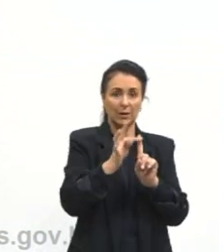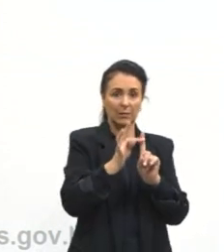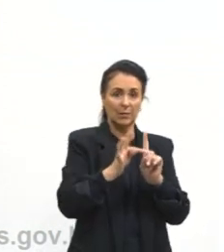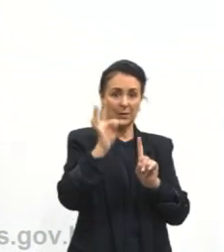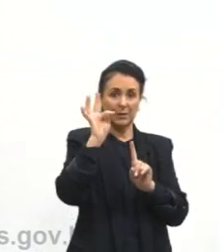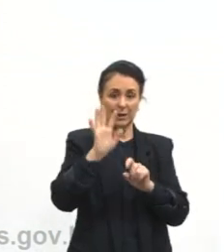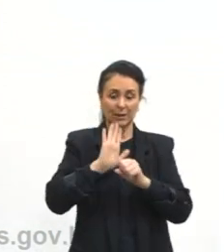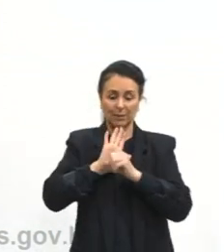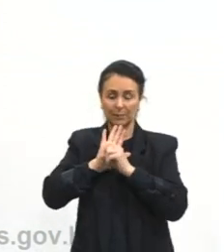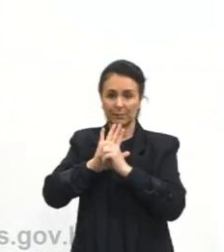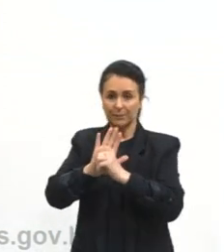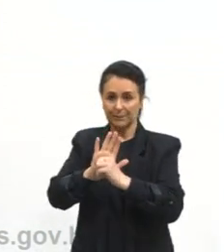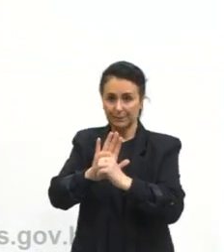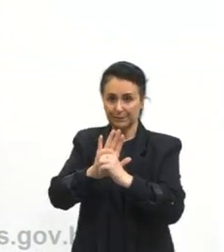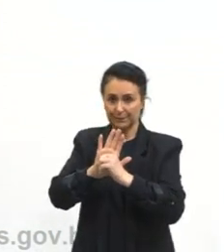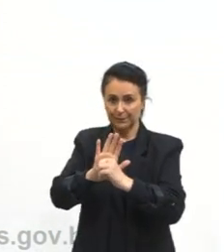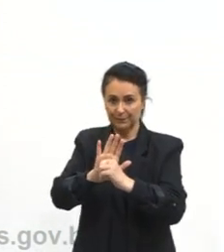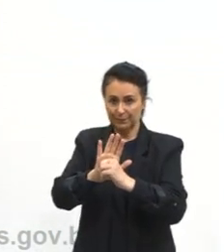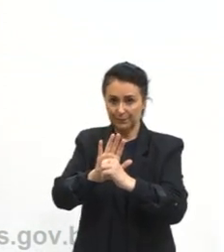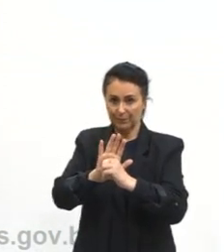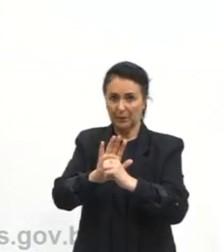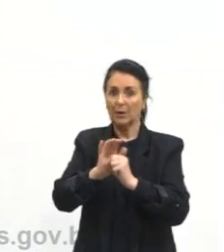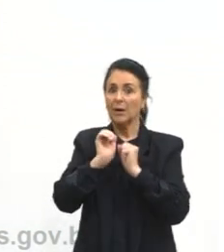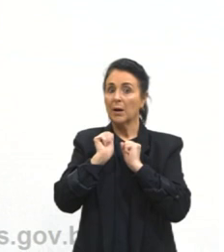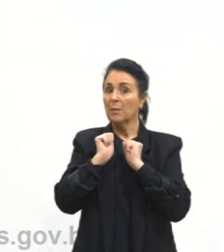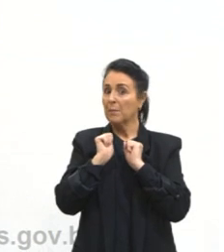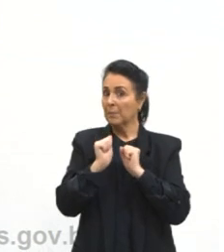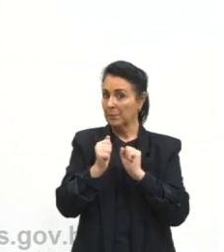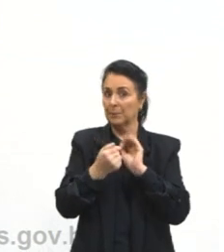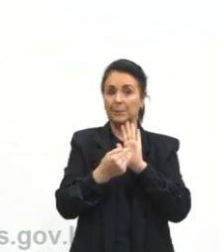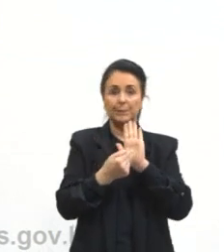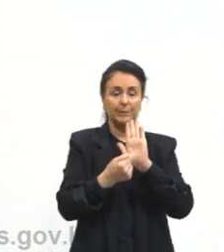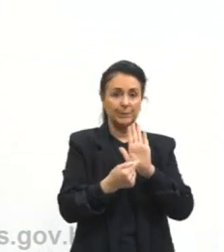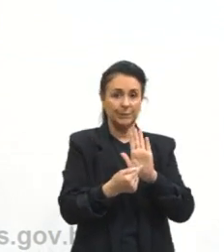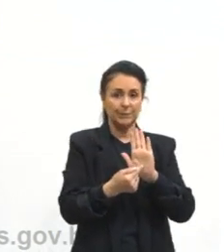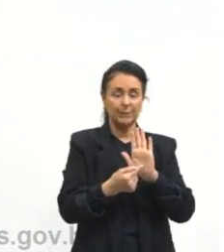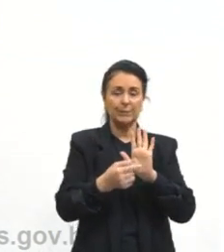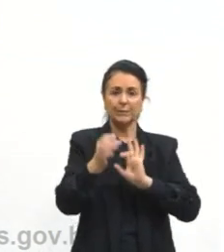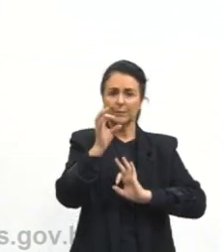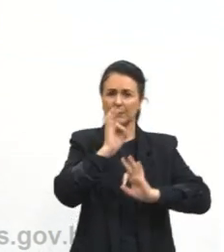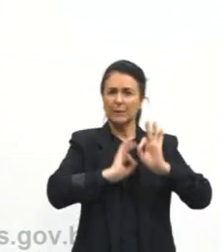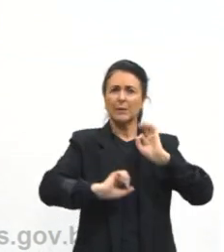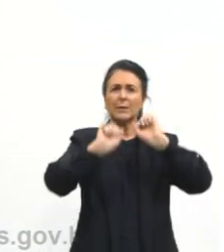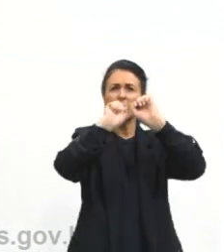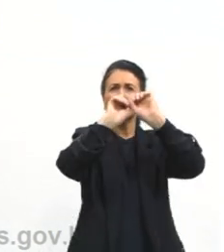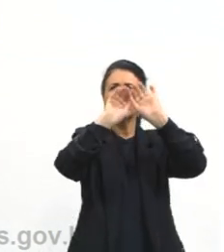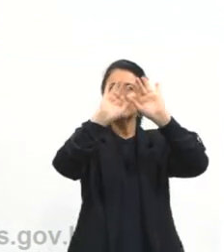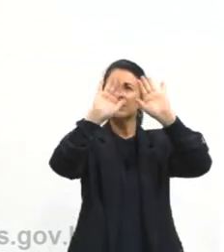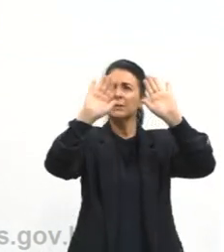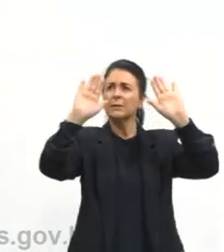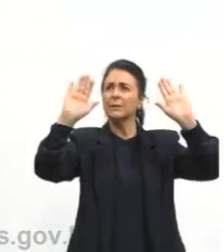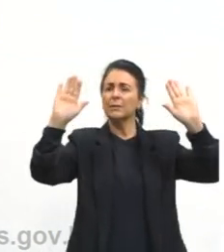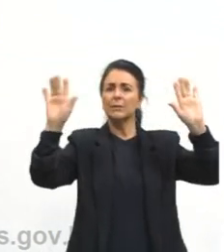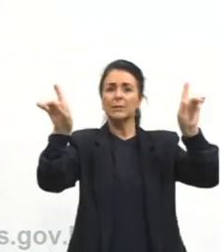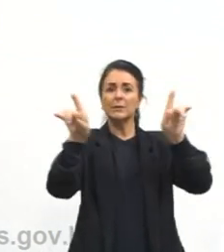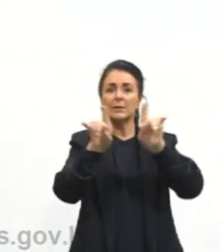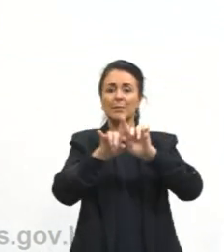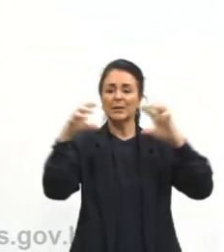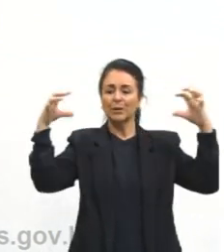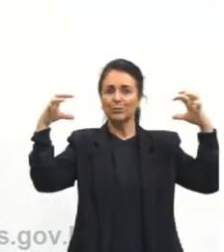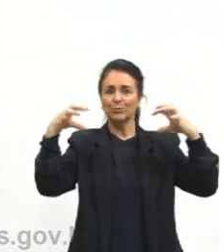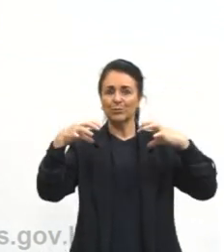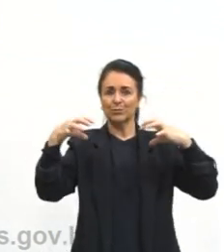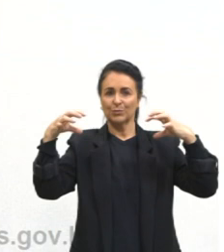pressão, propiciam, propiciam, desculpa, a formação das nuvens e, consequentemente, das chuvas.